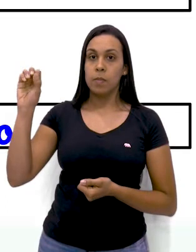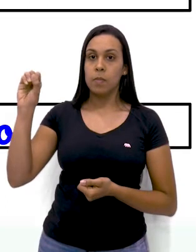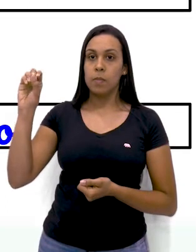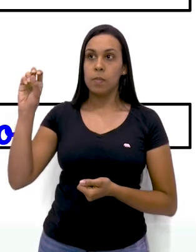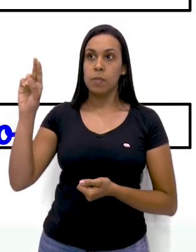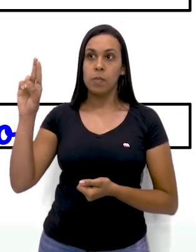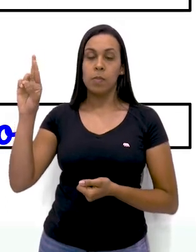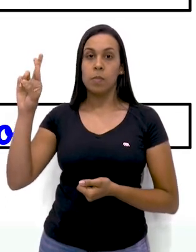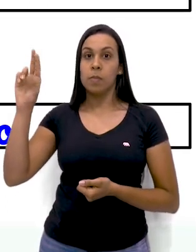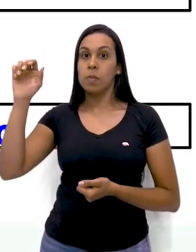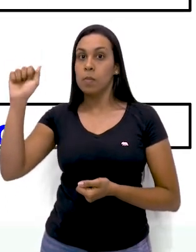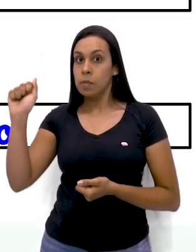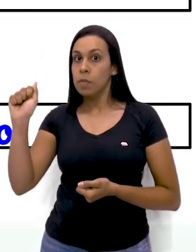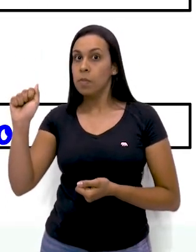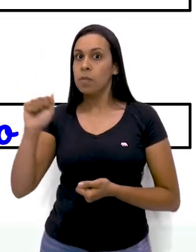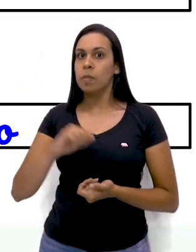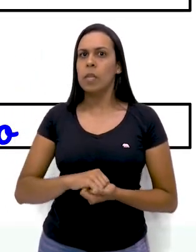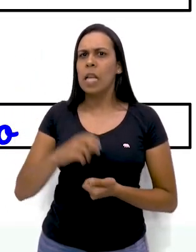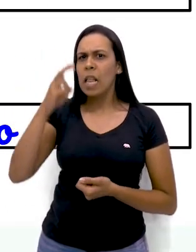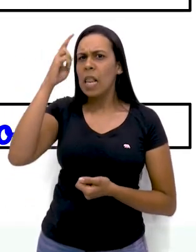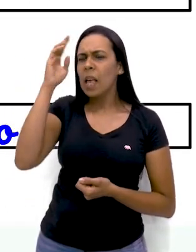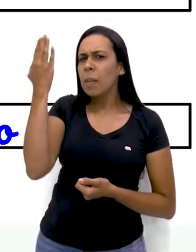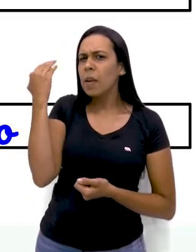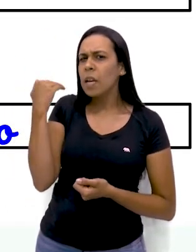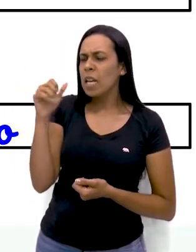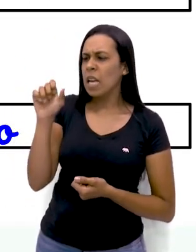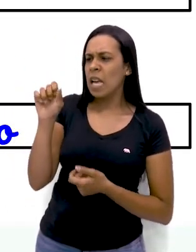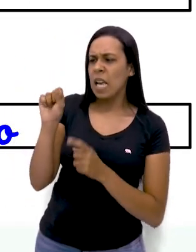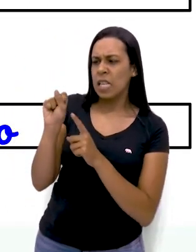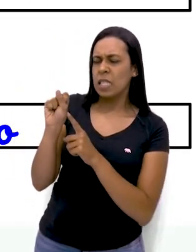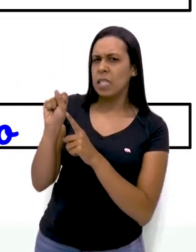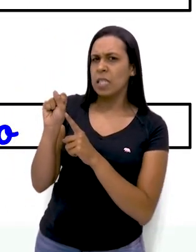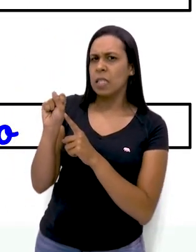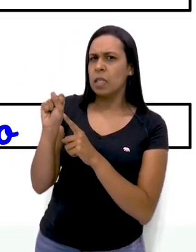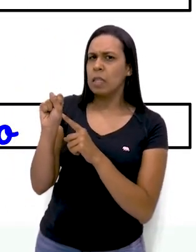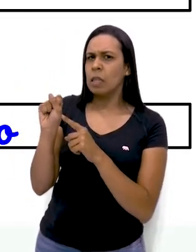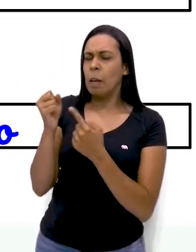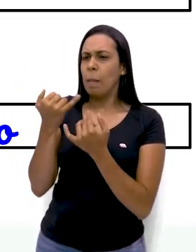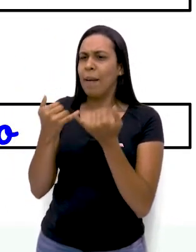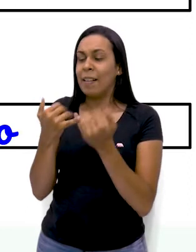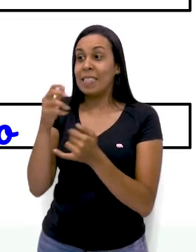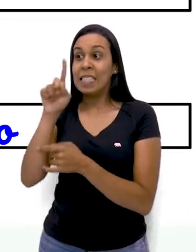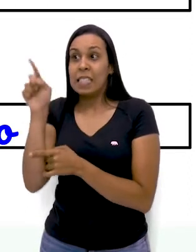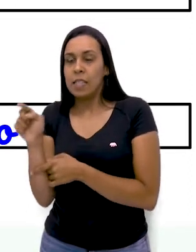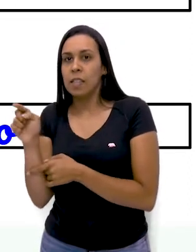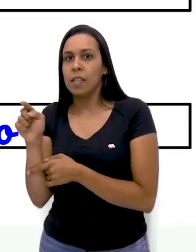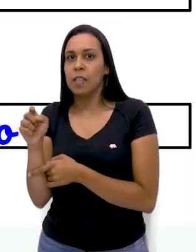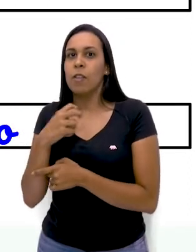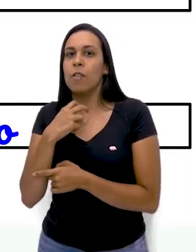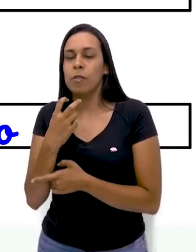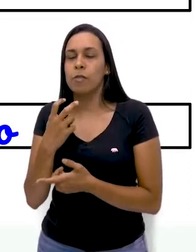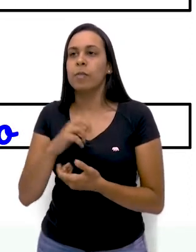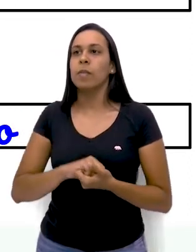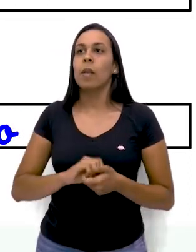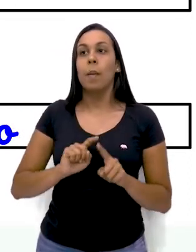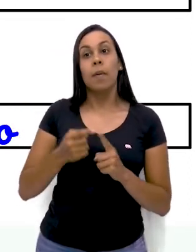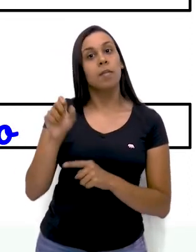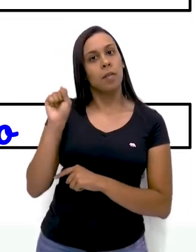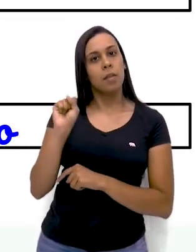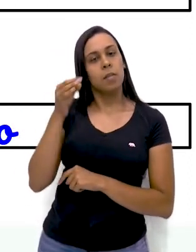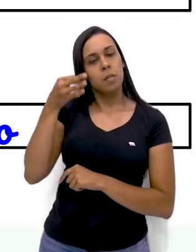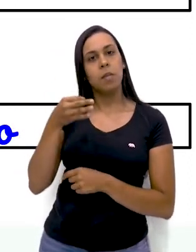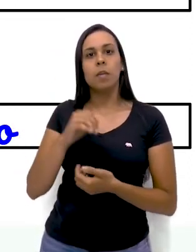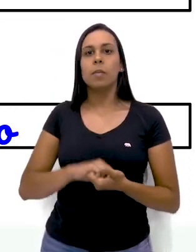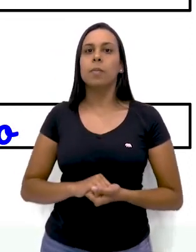Tesoura. O S. Lembra da aula que tivemos? O S com som de Z? Olha aqui, Zou, tá? Mas escreve com S.